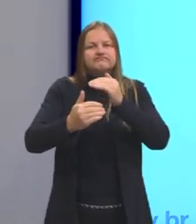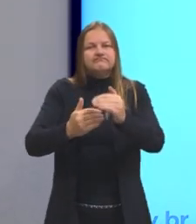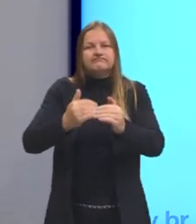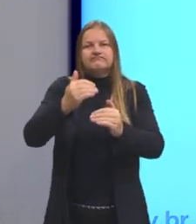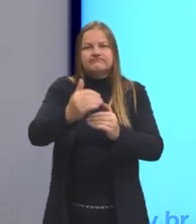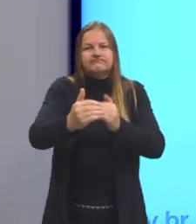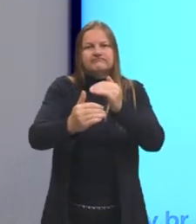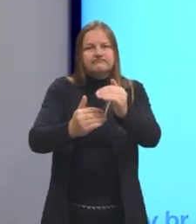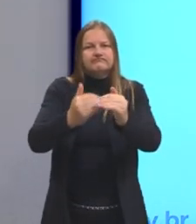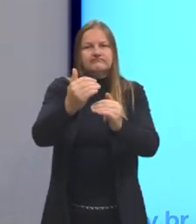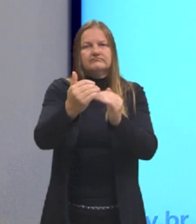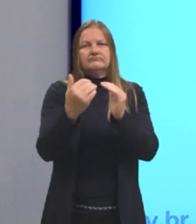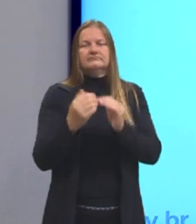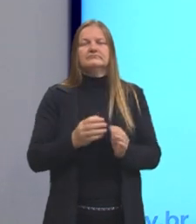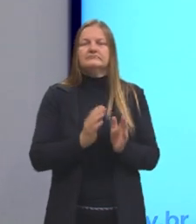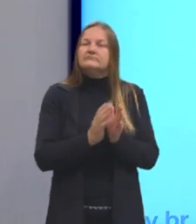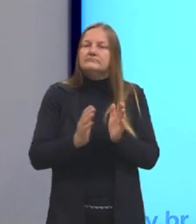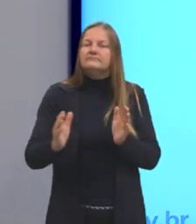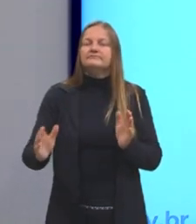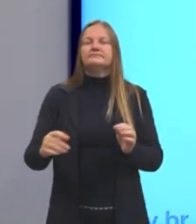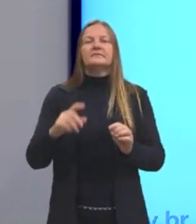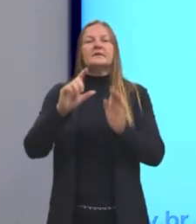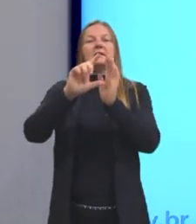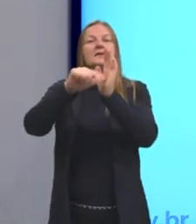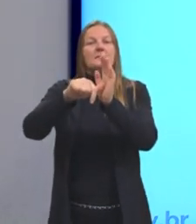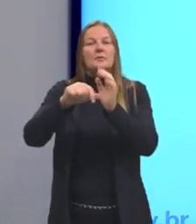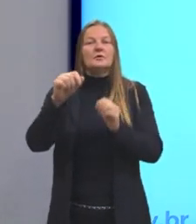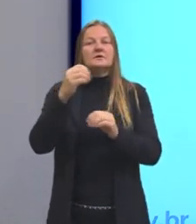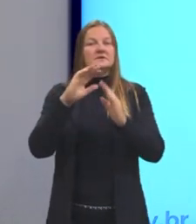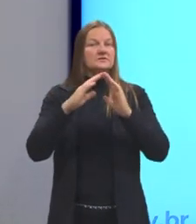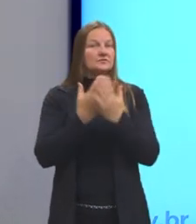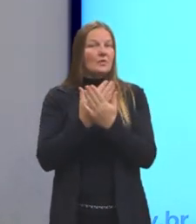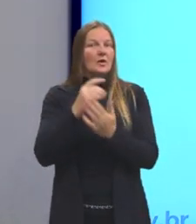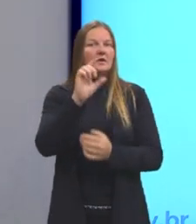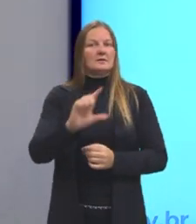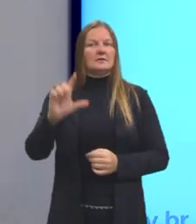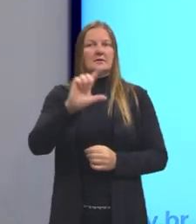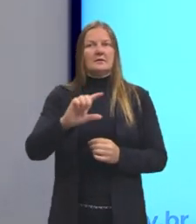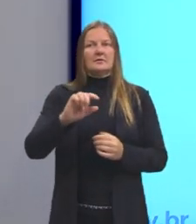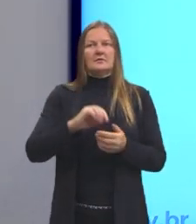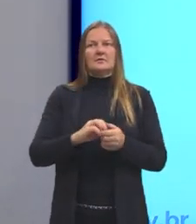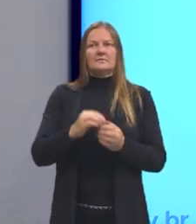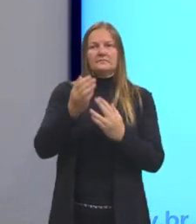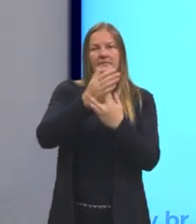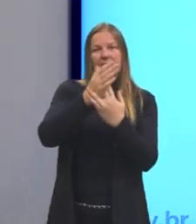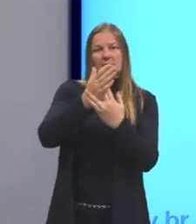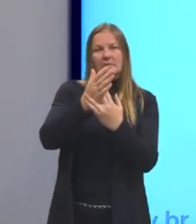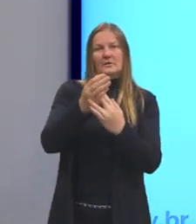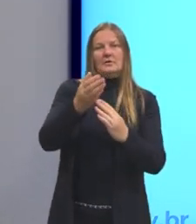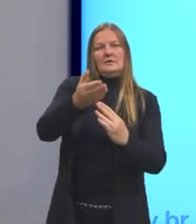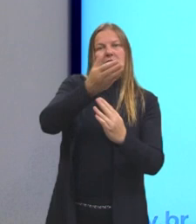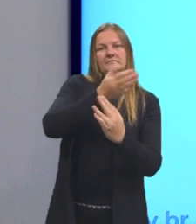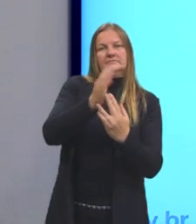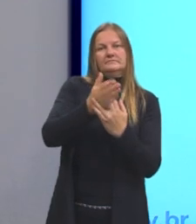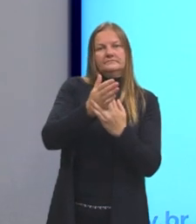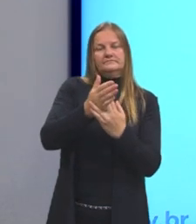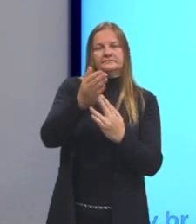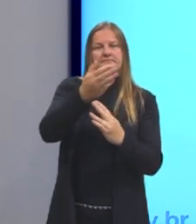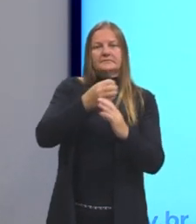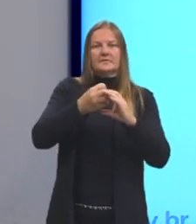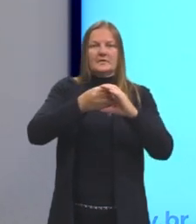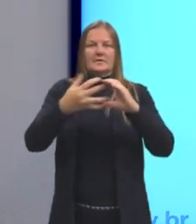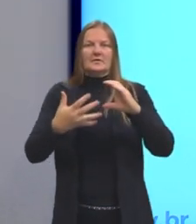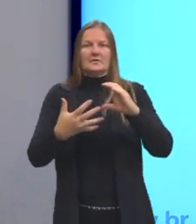A escola literária que vem depois, por exemplo, o barroco é ante os princípios